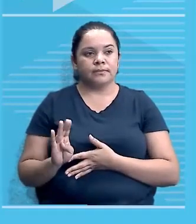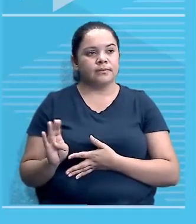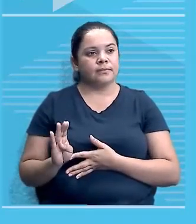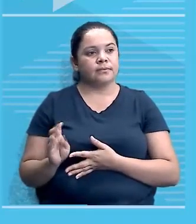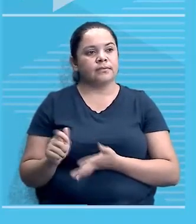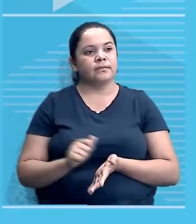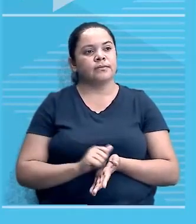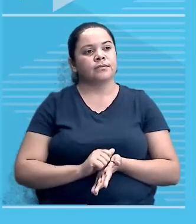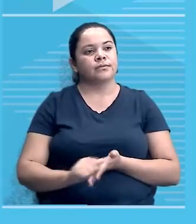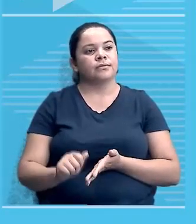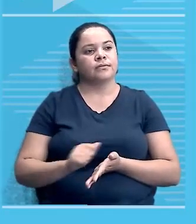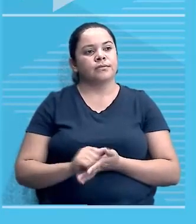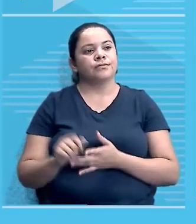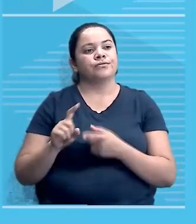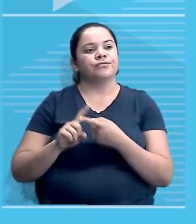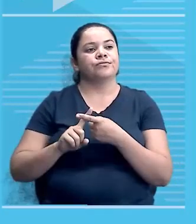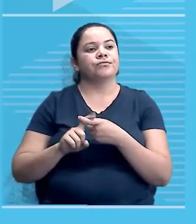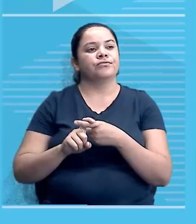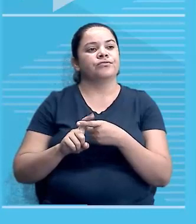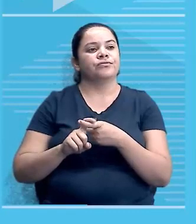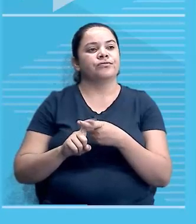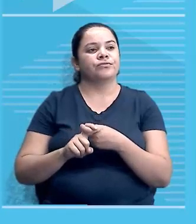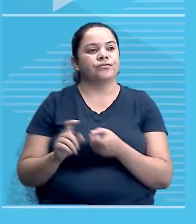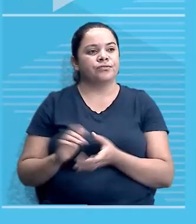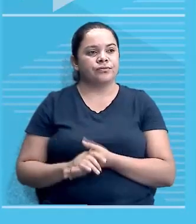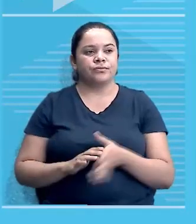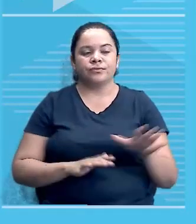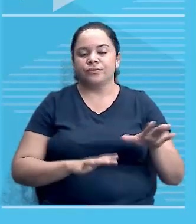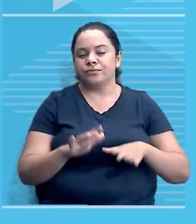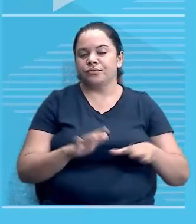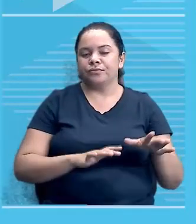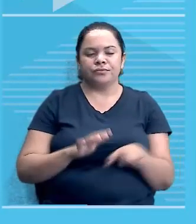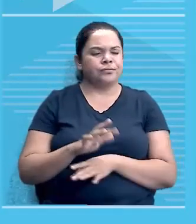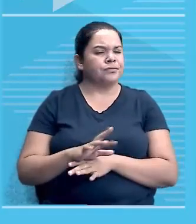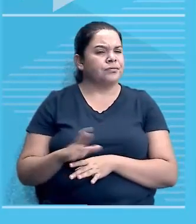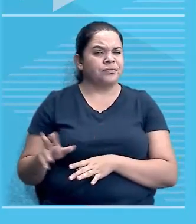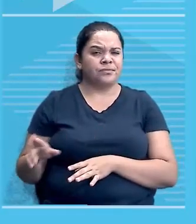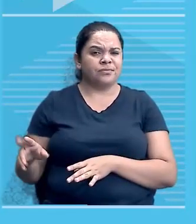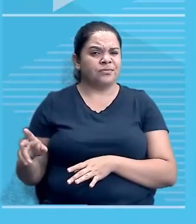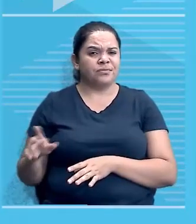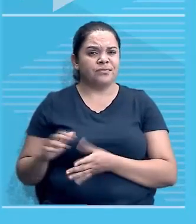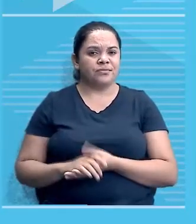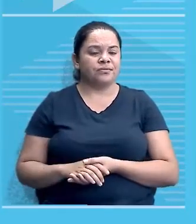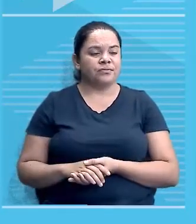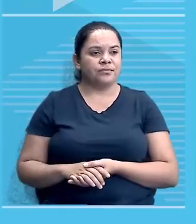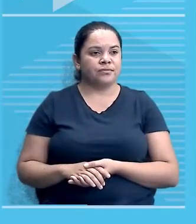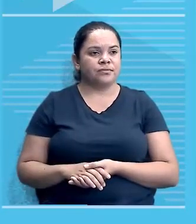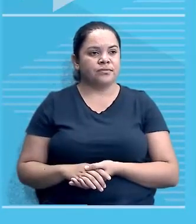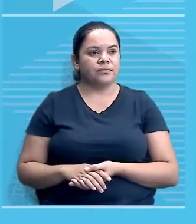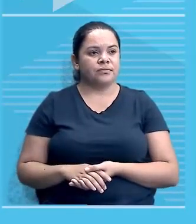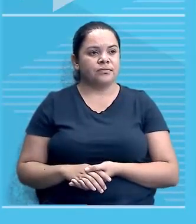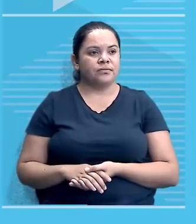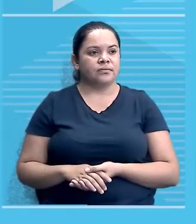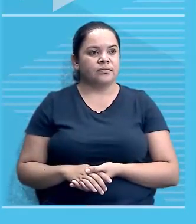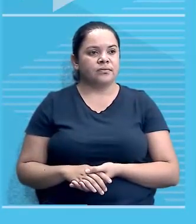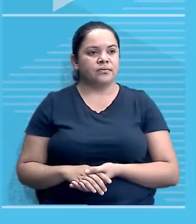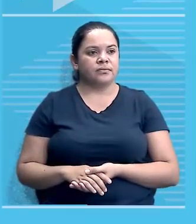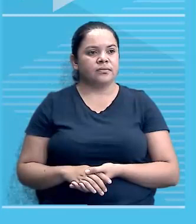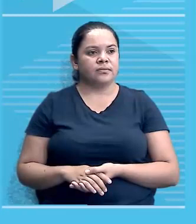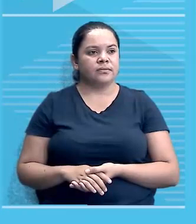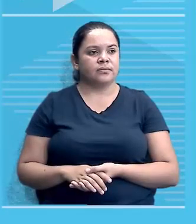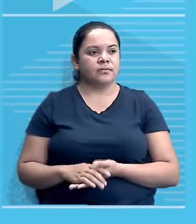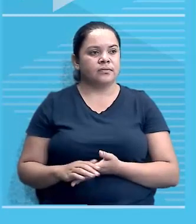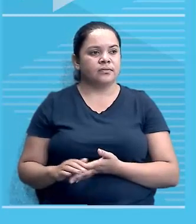isso aqui, fascista. Não foram esses movimentos nacionalistas fascistas que inspirou as colônias a se tornarem